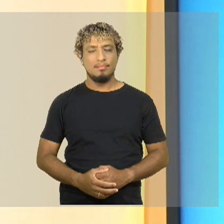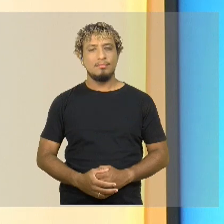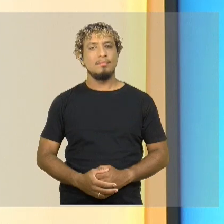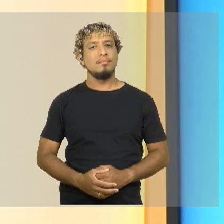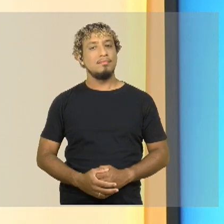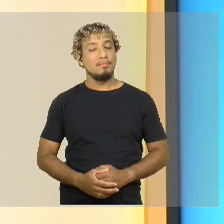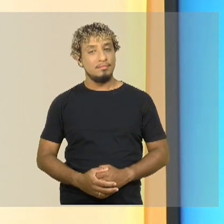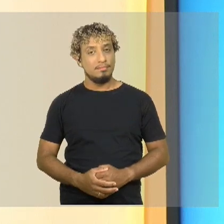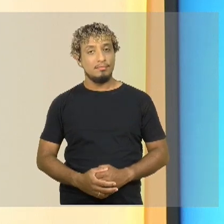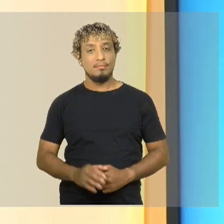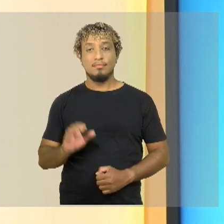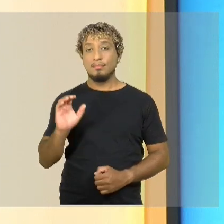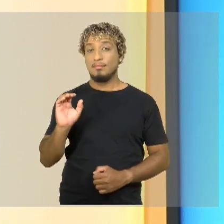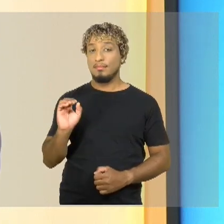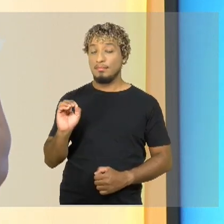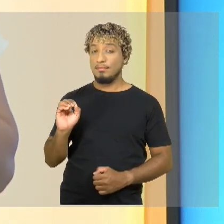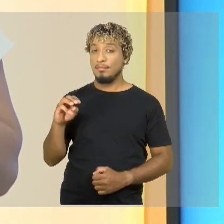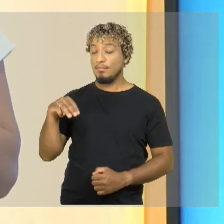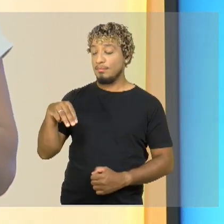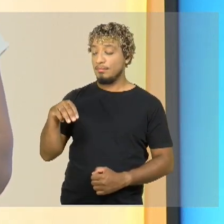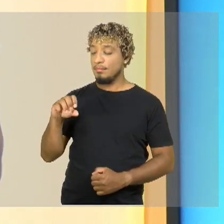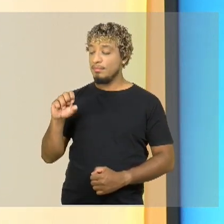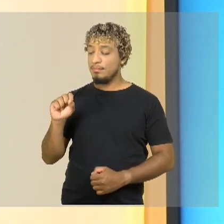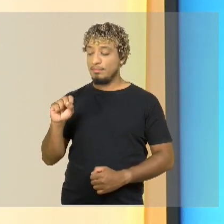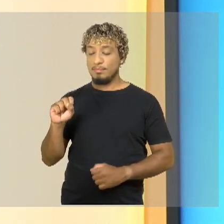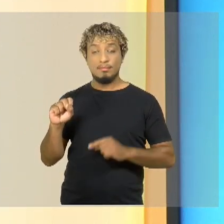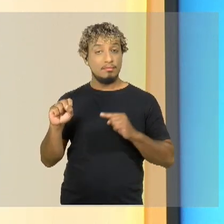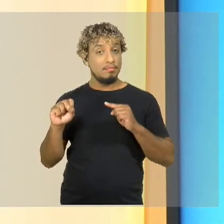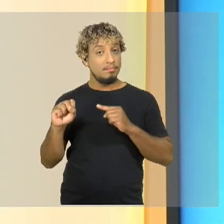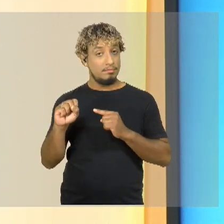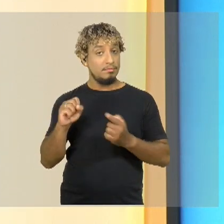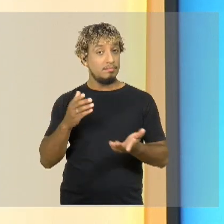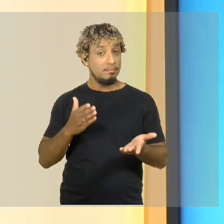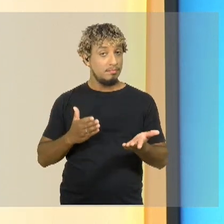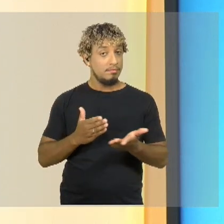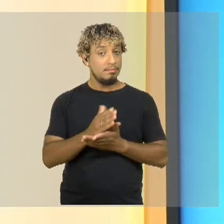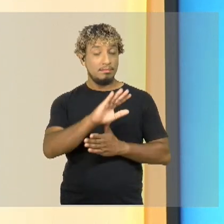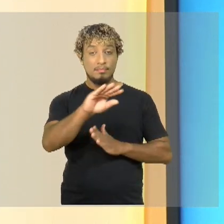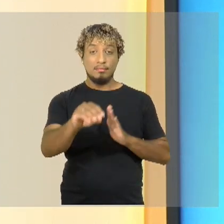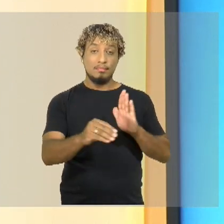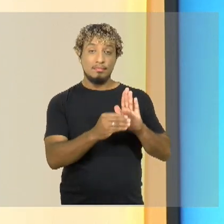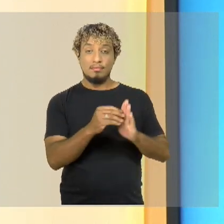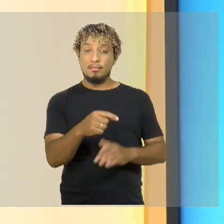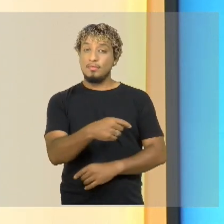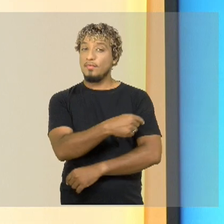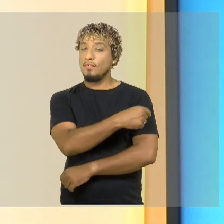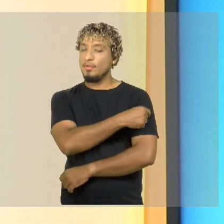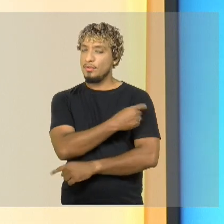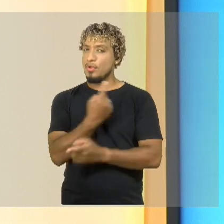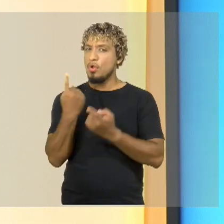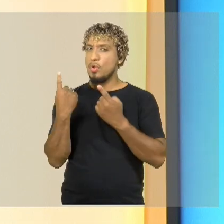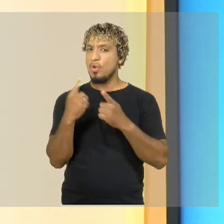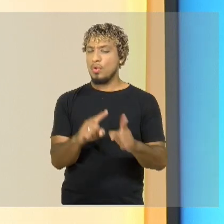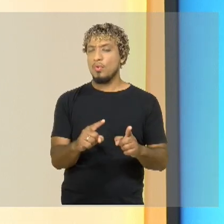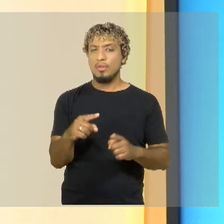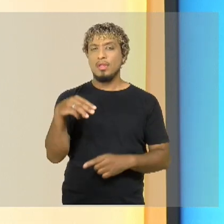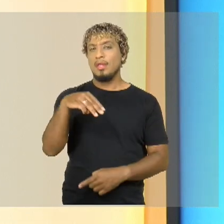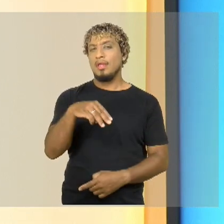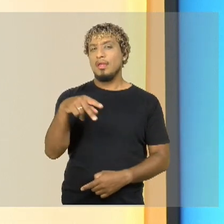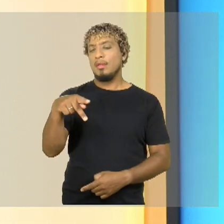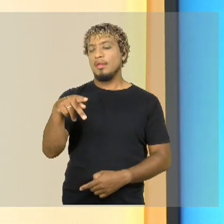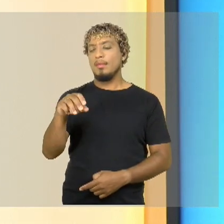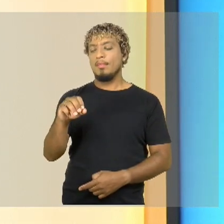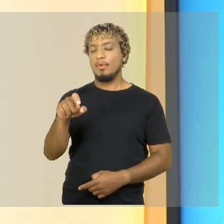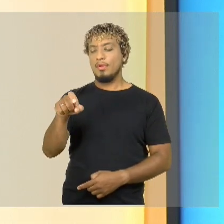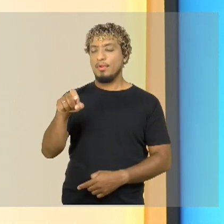A Organização Mundial da Saúde, a OMS, aprovou a inclusão de mais uma vacina contra a M-pox, voltada para